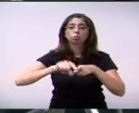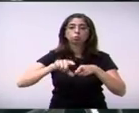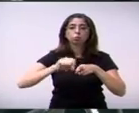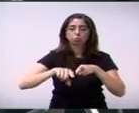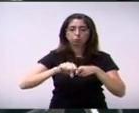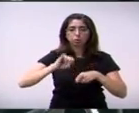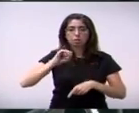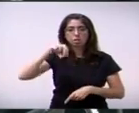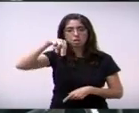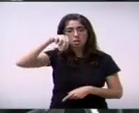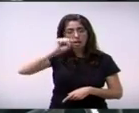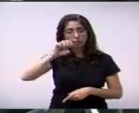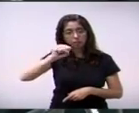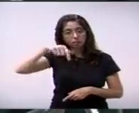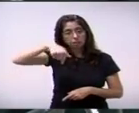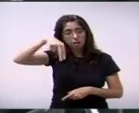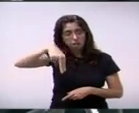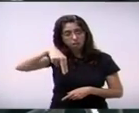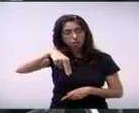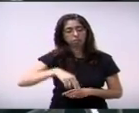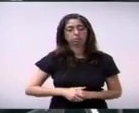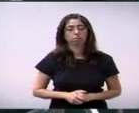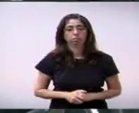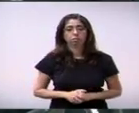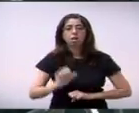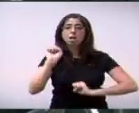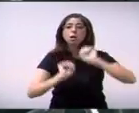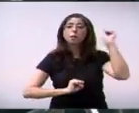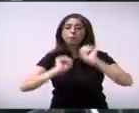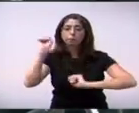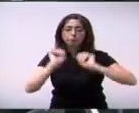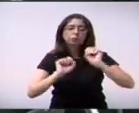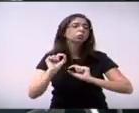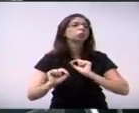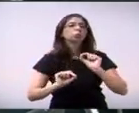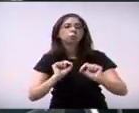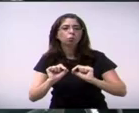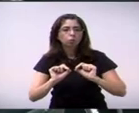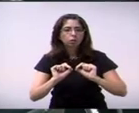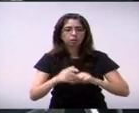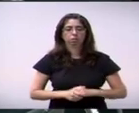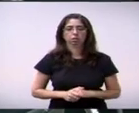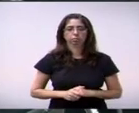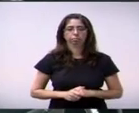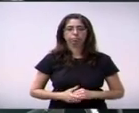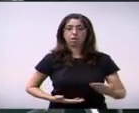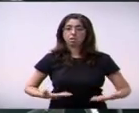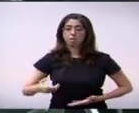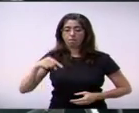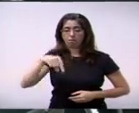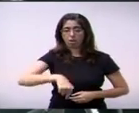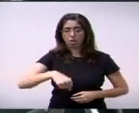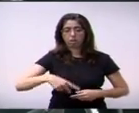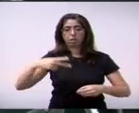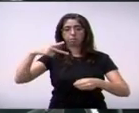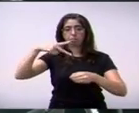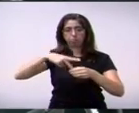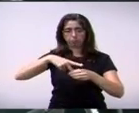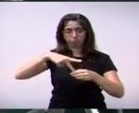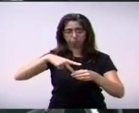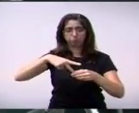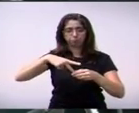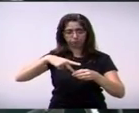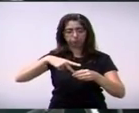ISSQN das empresas prestadoras de serviços na área da Petrobras